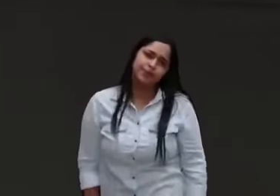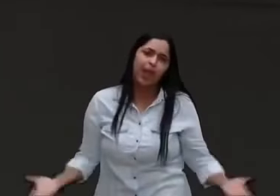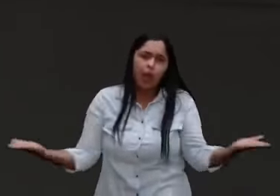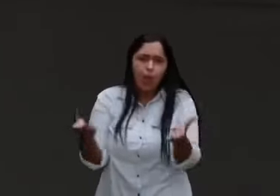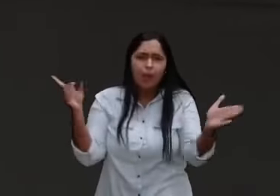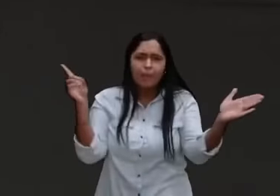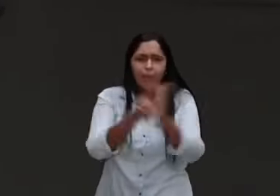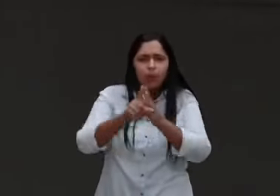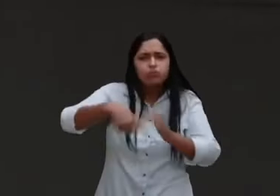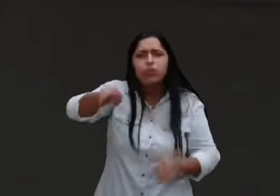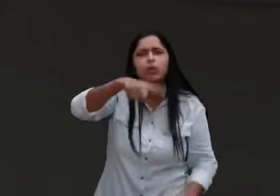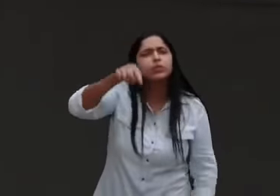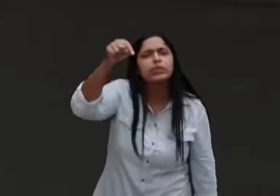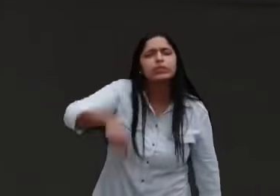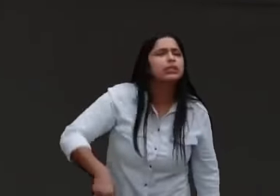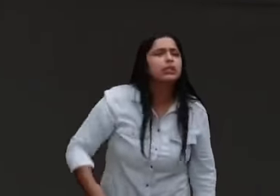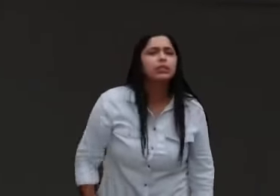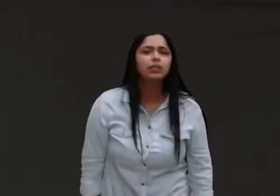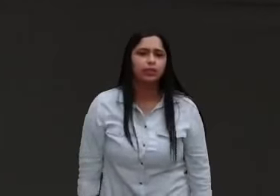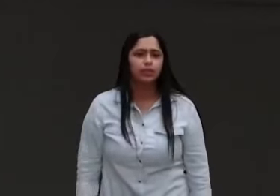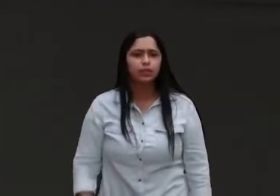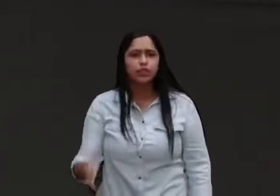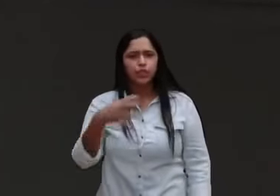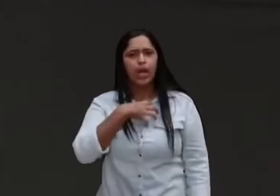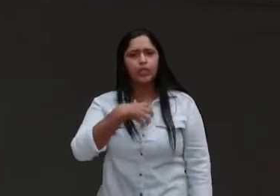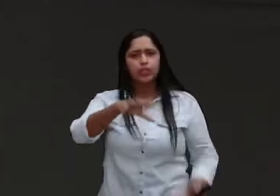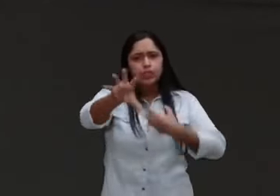você já se sentiu devedor de alguém?